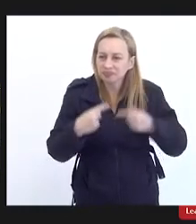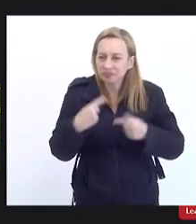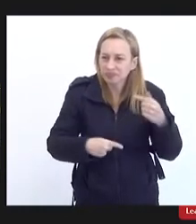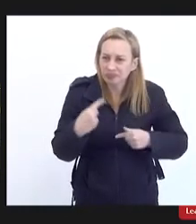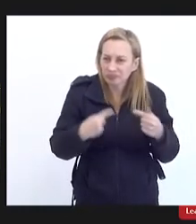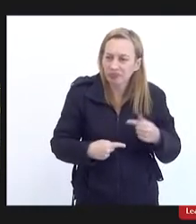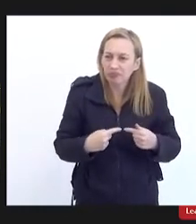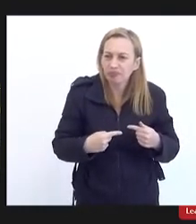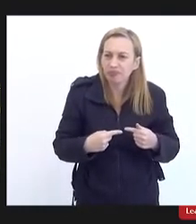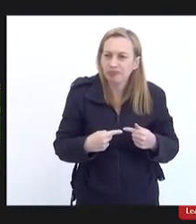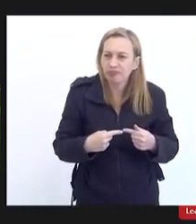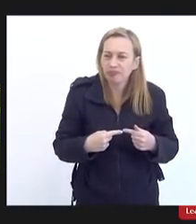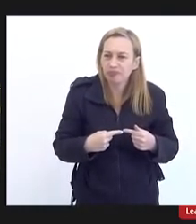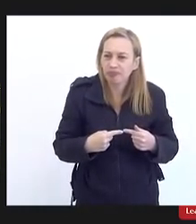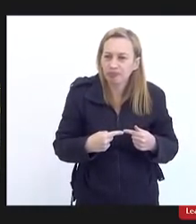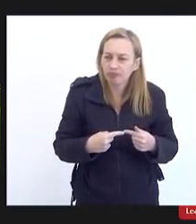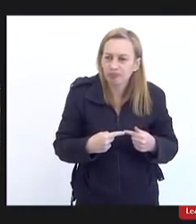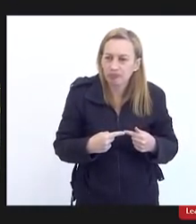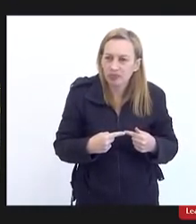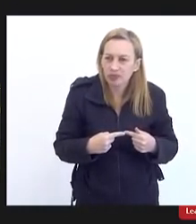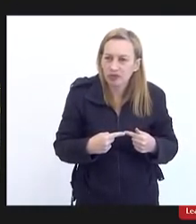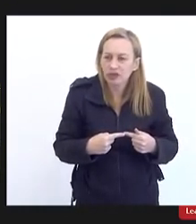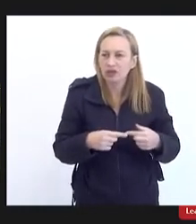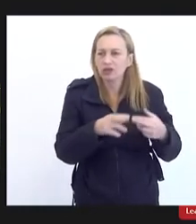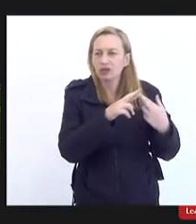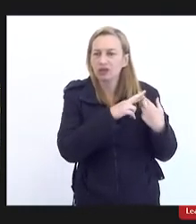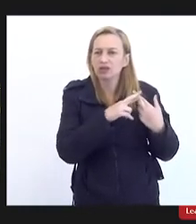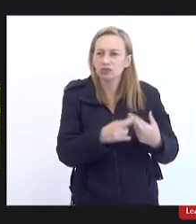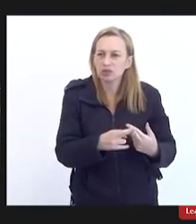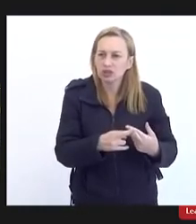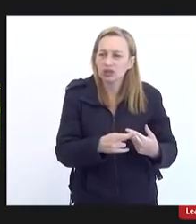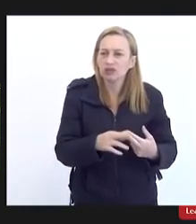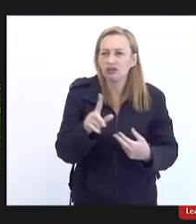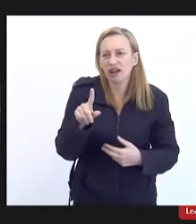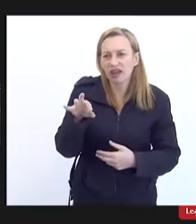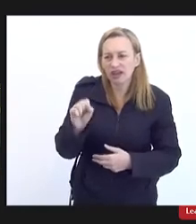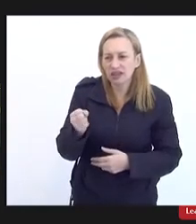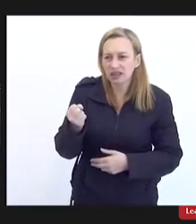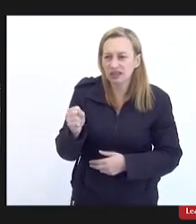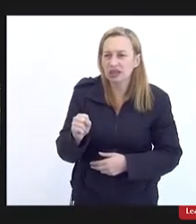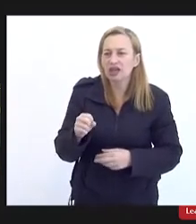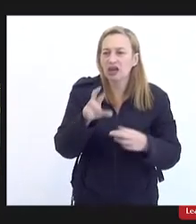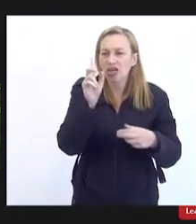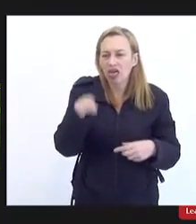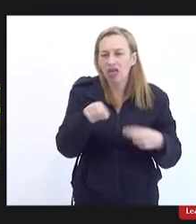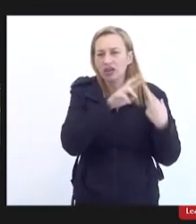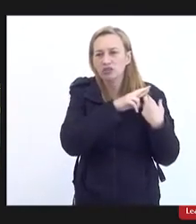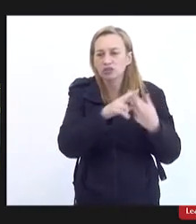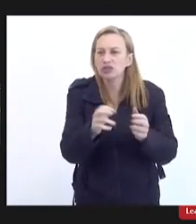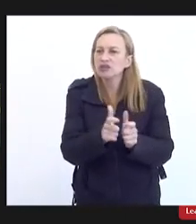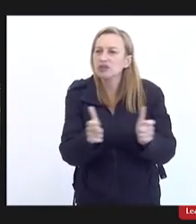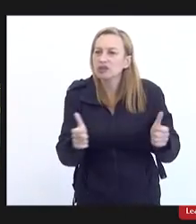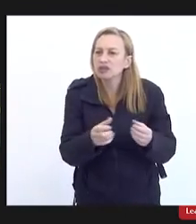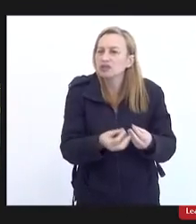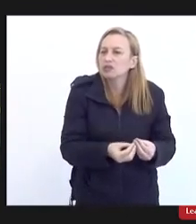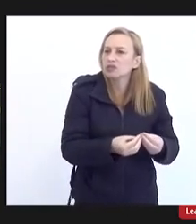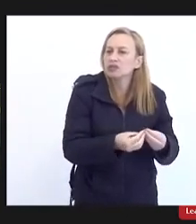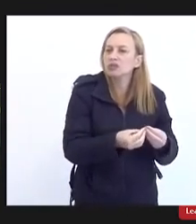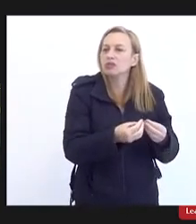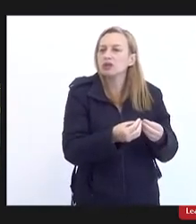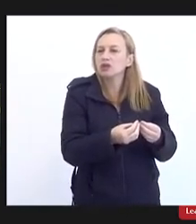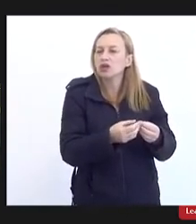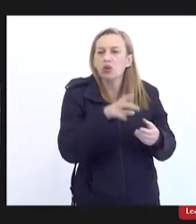o nome do político que é altamente influente na região de Valença é o grande responsável pela precarização de